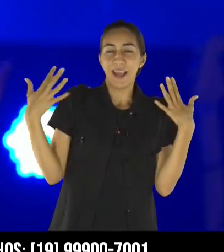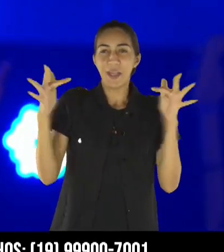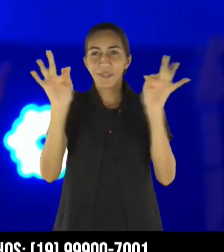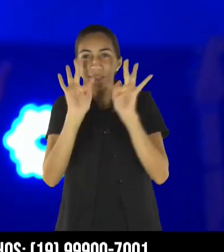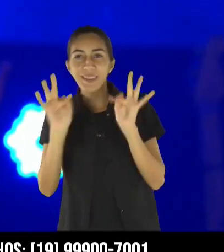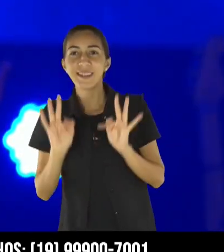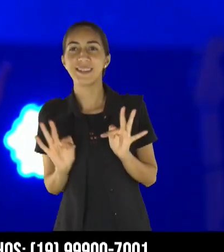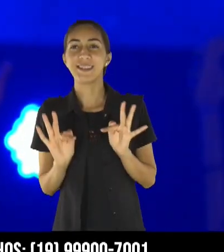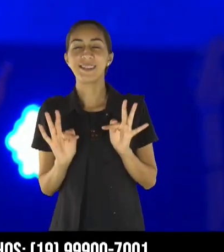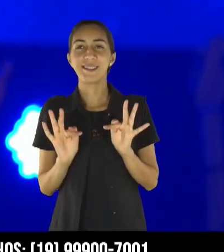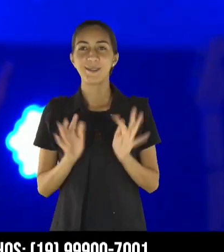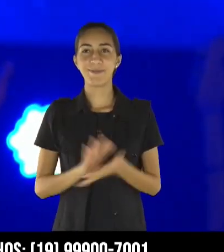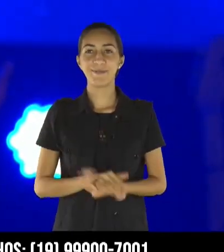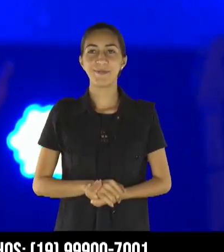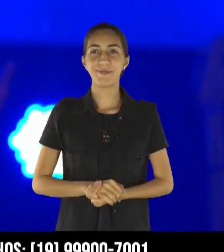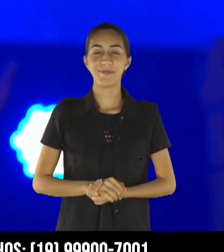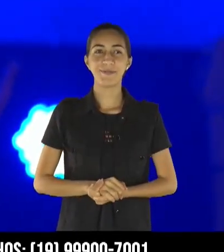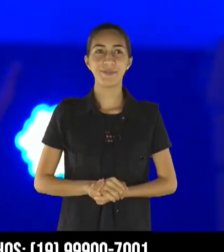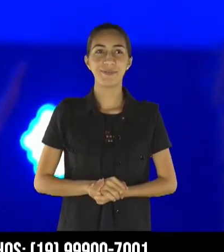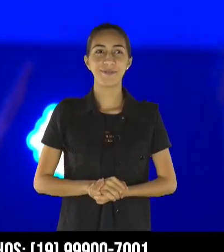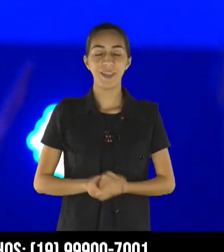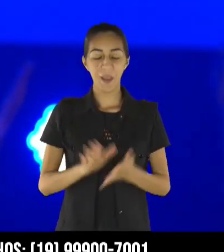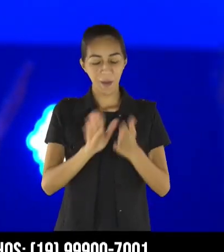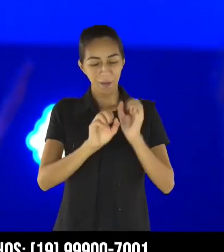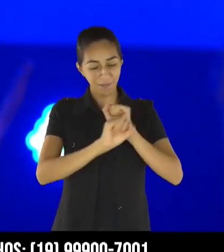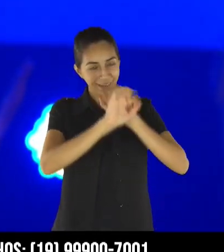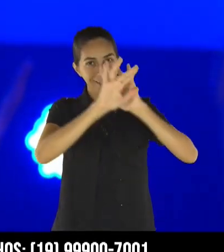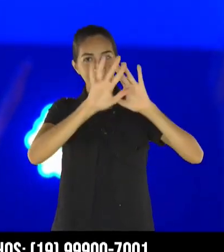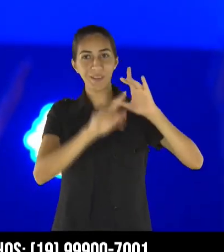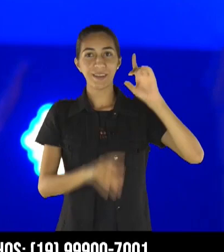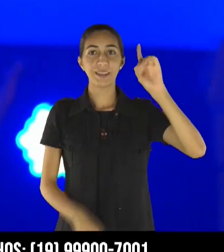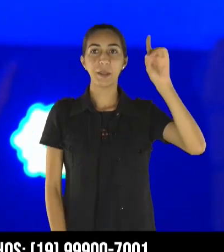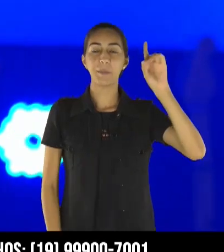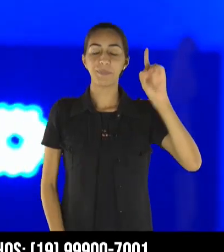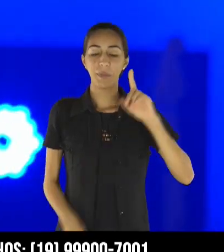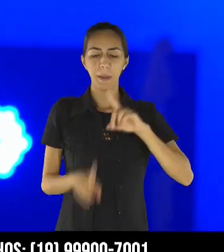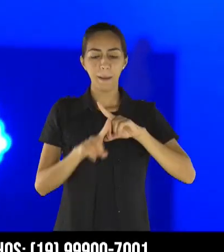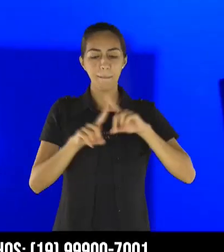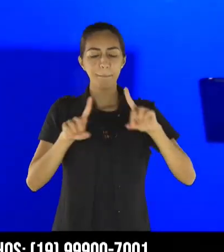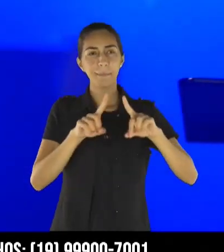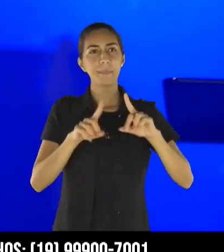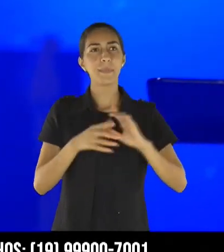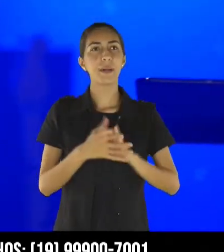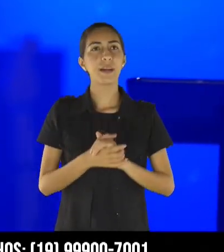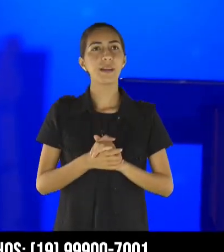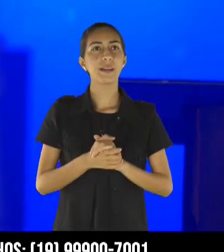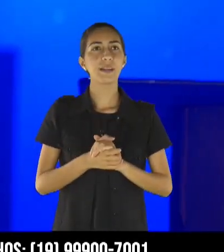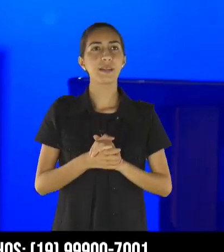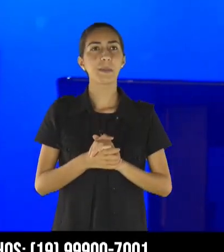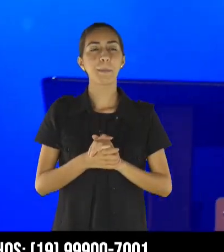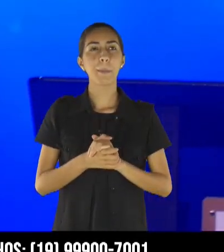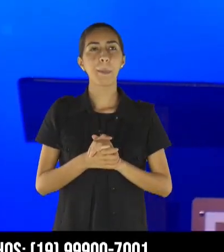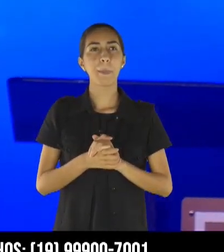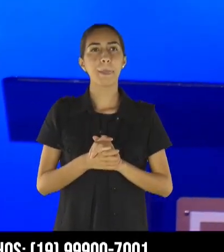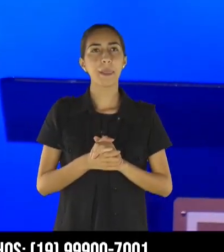Vocês estão animados? Glória a Deus. Mas eu confesso para vocês, sabe que a gente vê